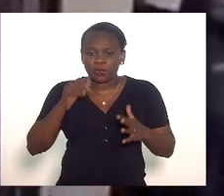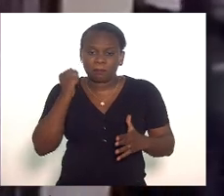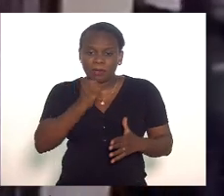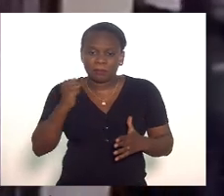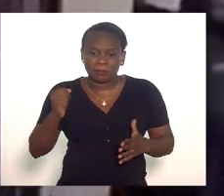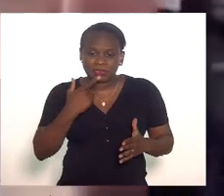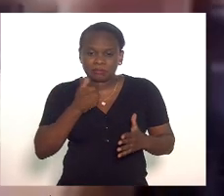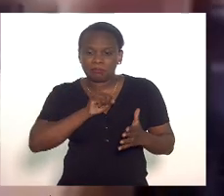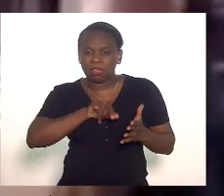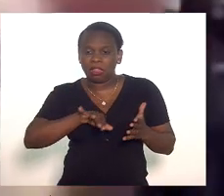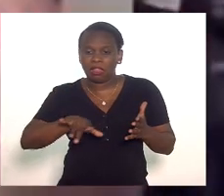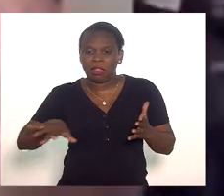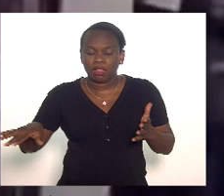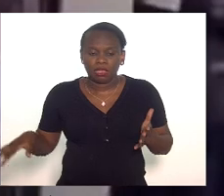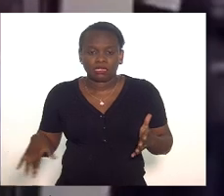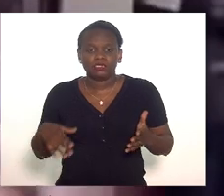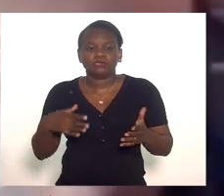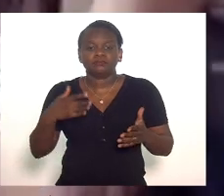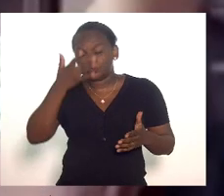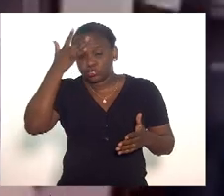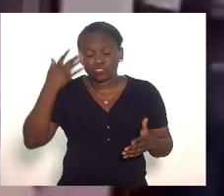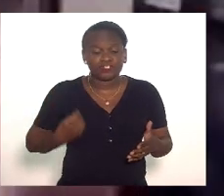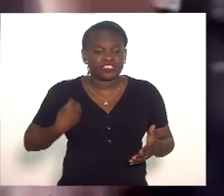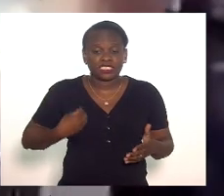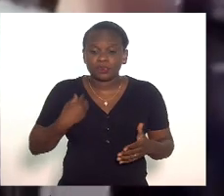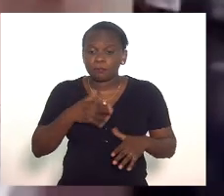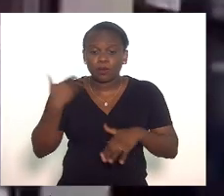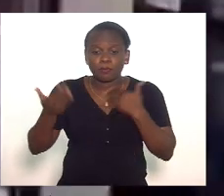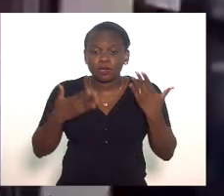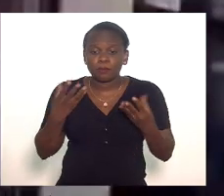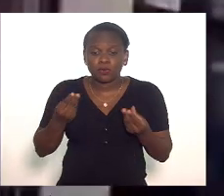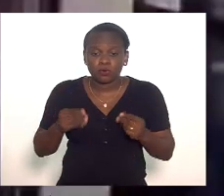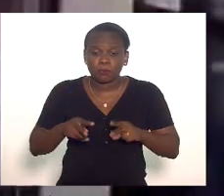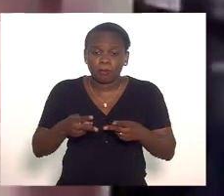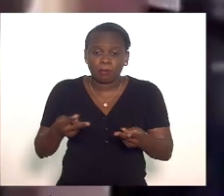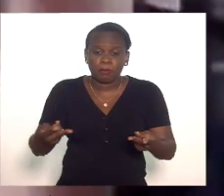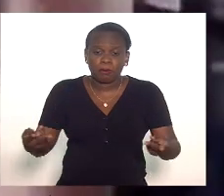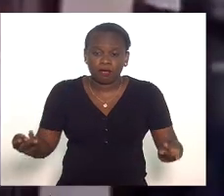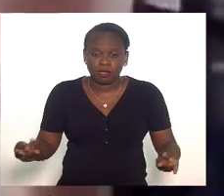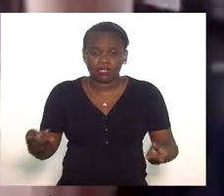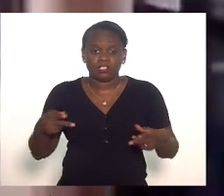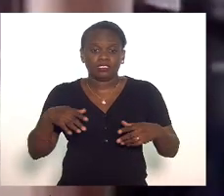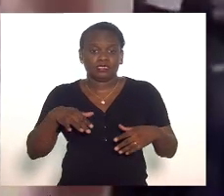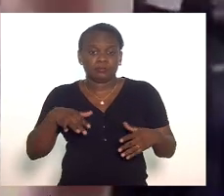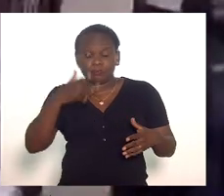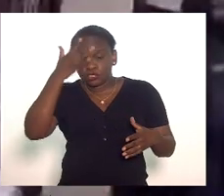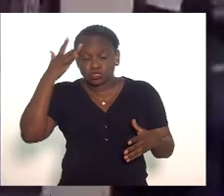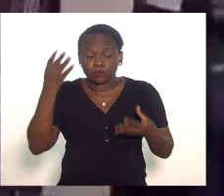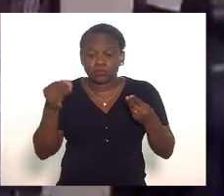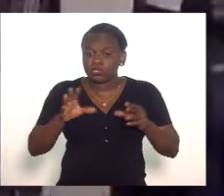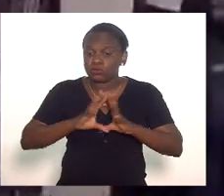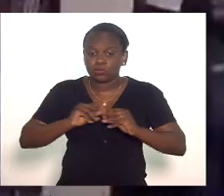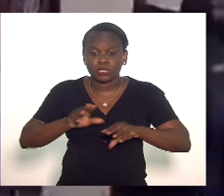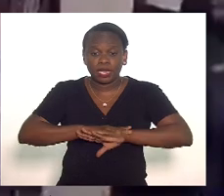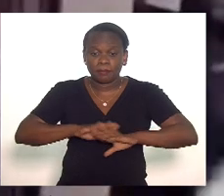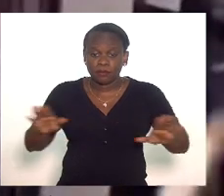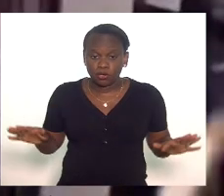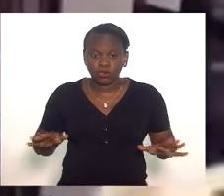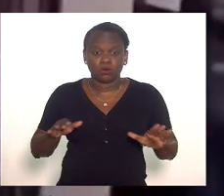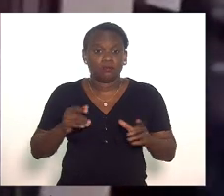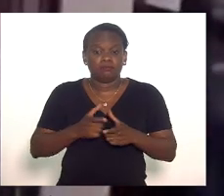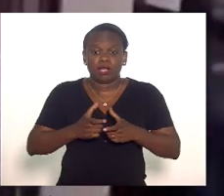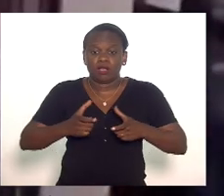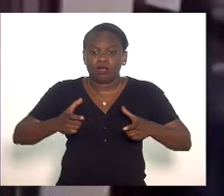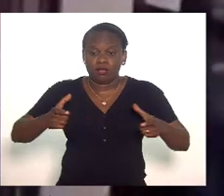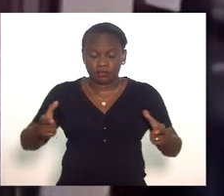existindo de vidas que significa vidas o desaparecimento de vidas cada vez aumentando